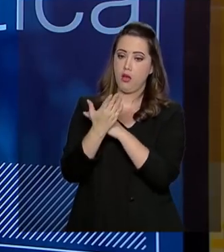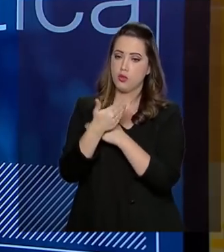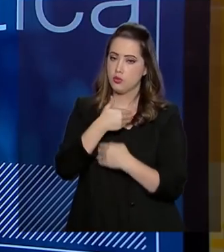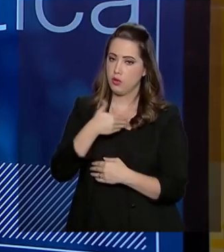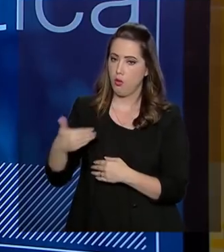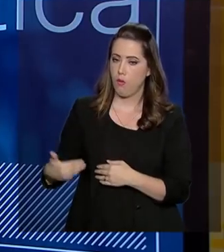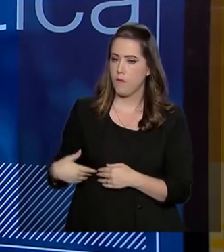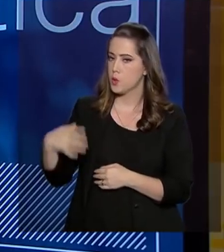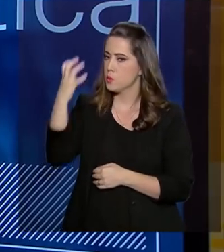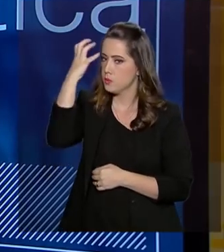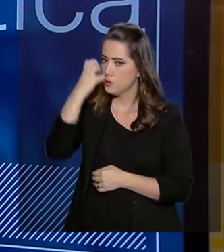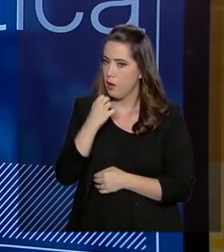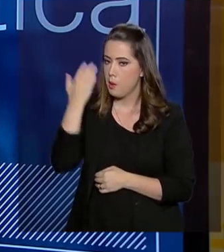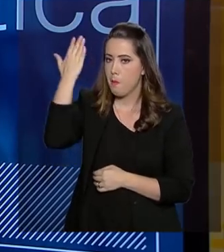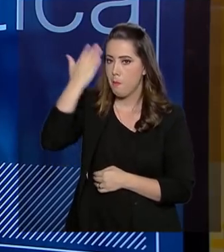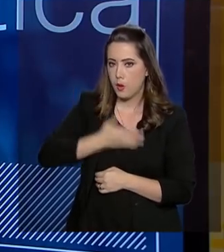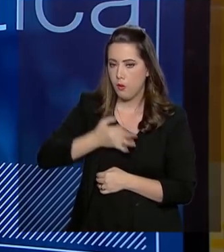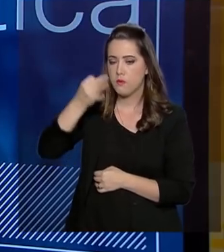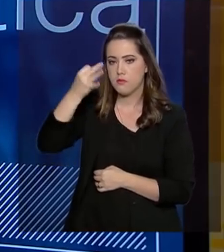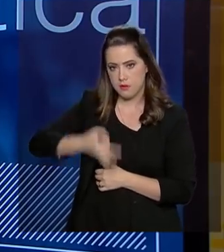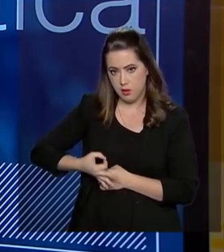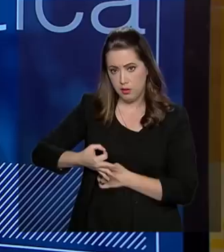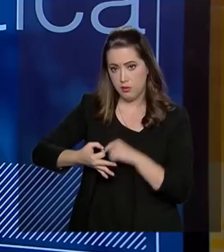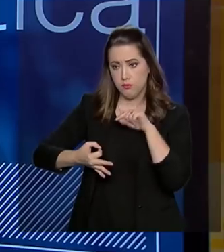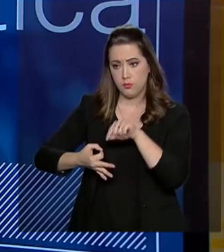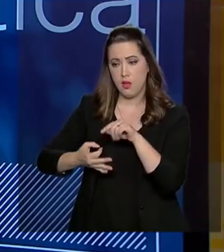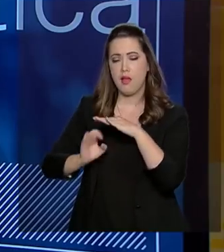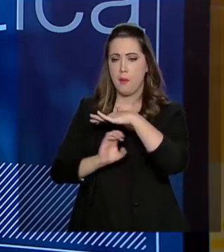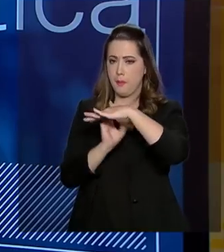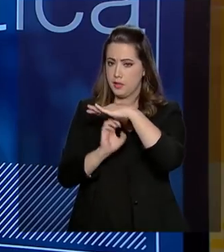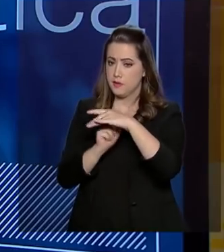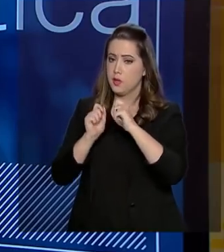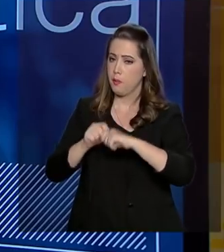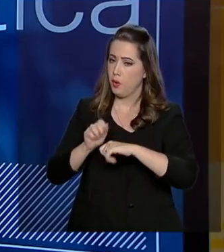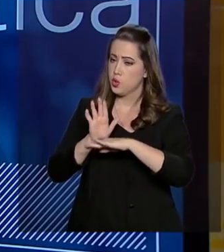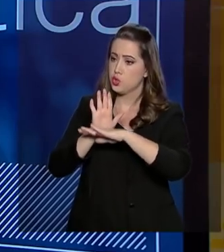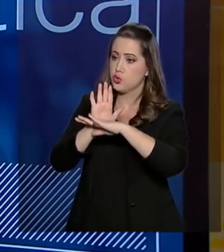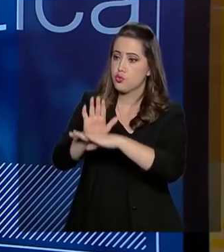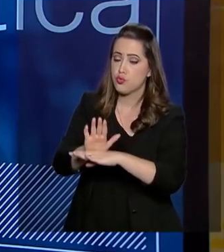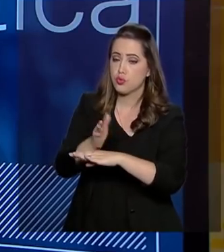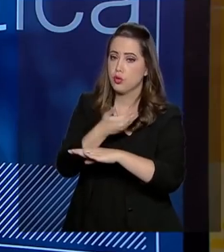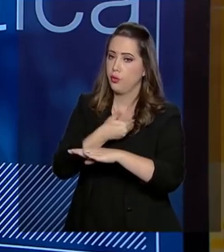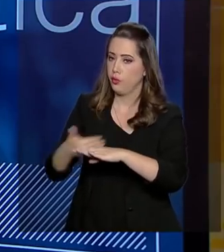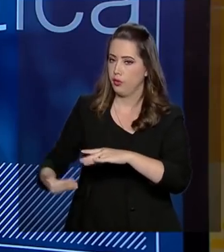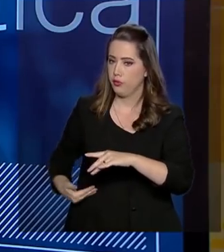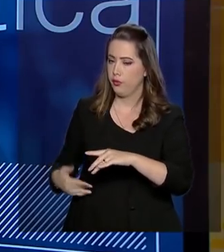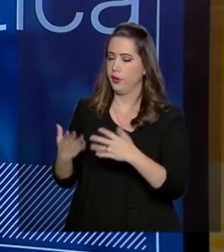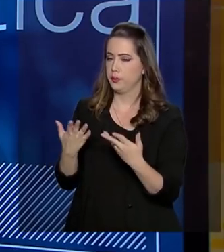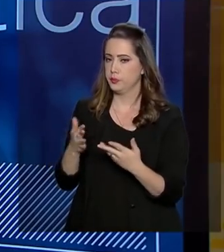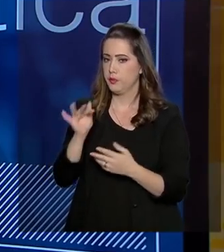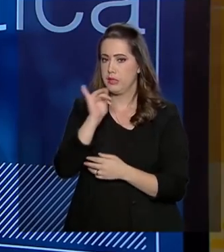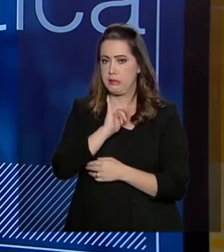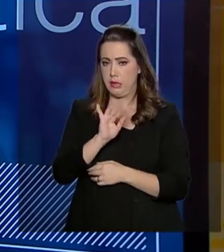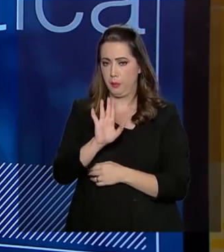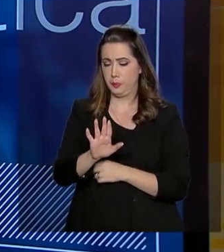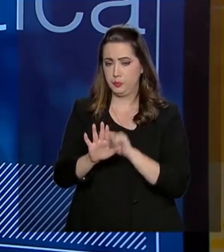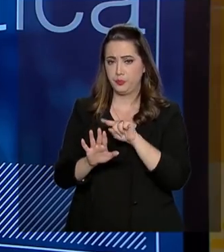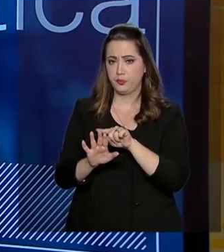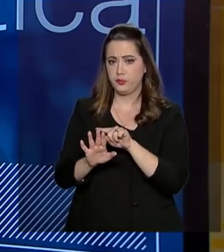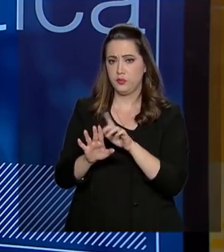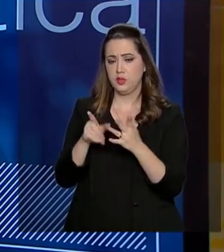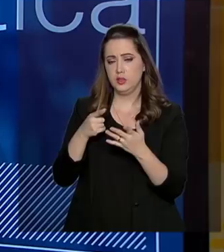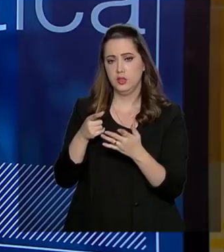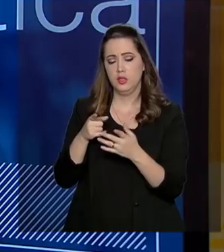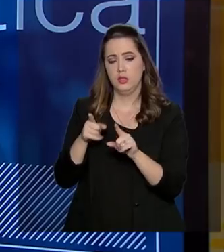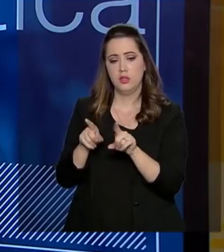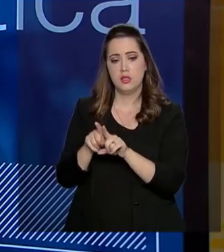de provas, identificação dos demais envolvidos, essa empresa pode receber um benefício do Estado. Quando ela vai ser sancionada, ao invés